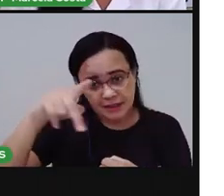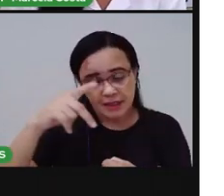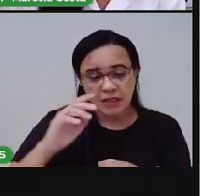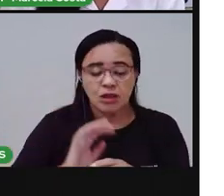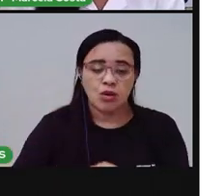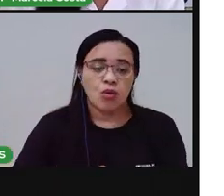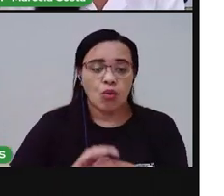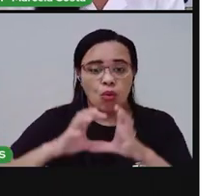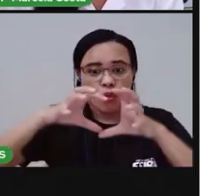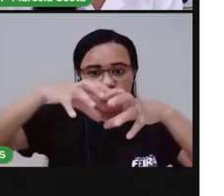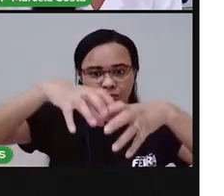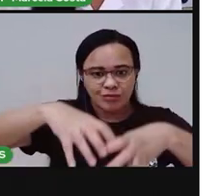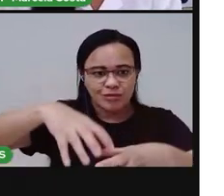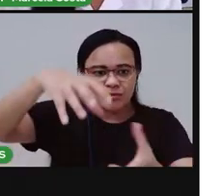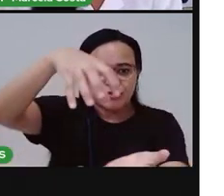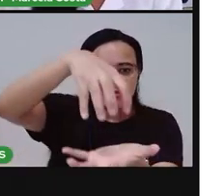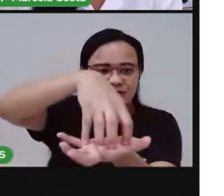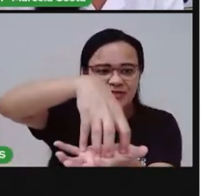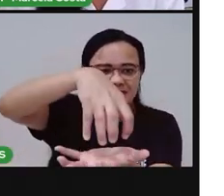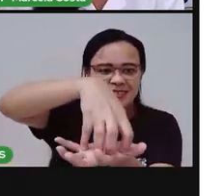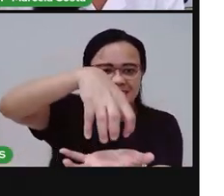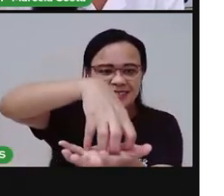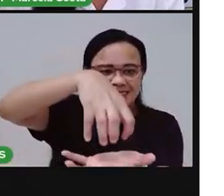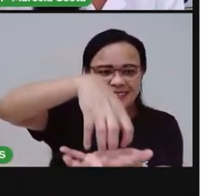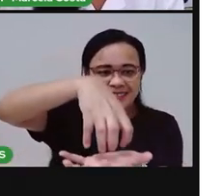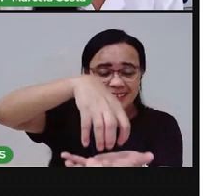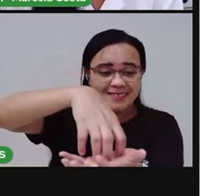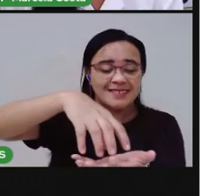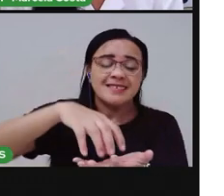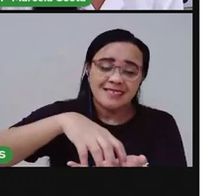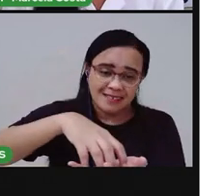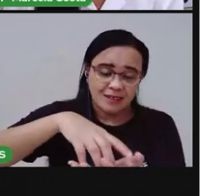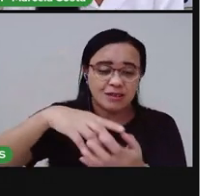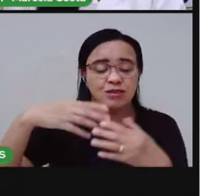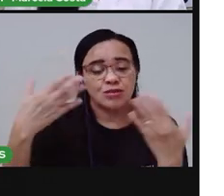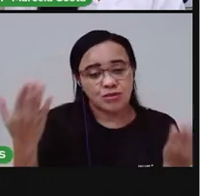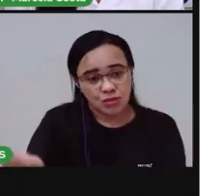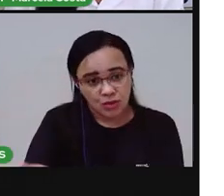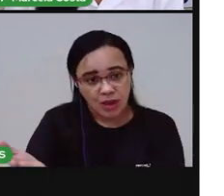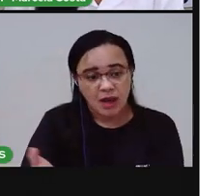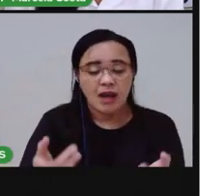central da cidade onde você mora, aqui na cidade de Crescantana.